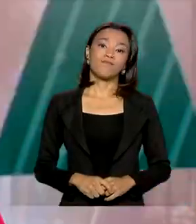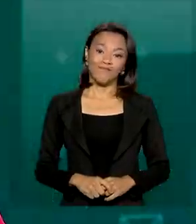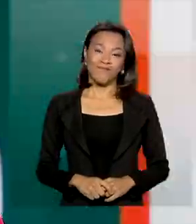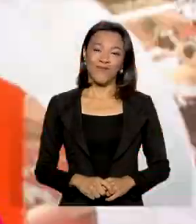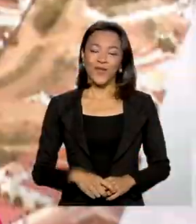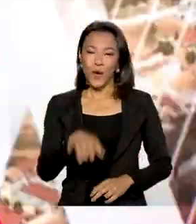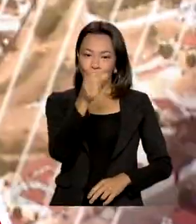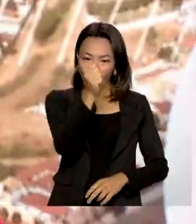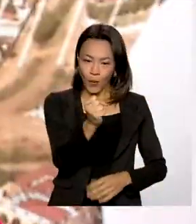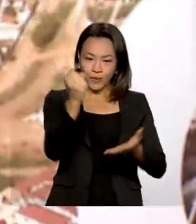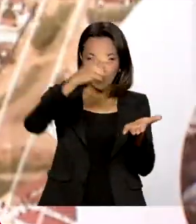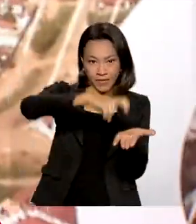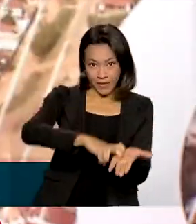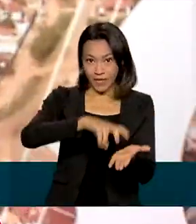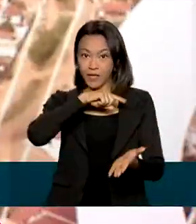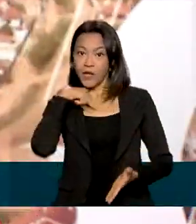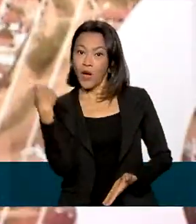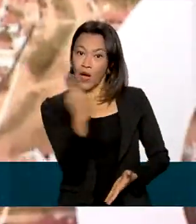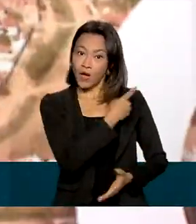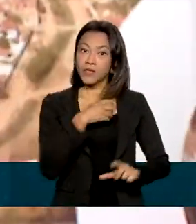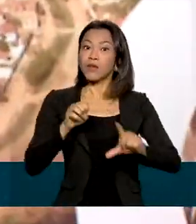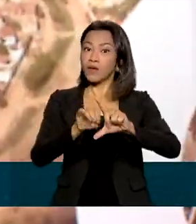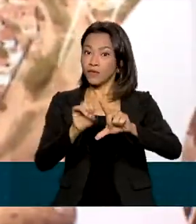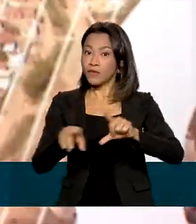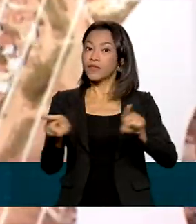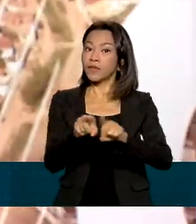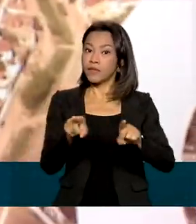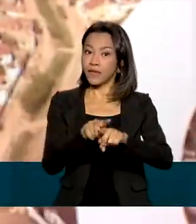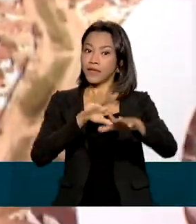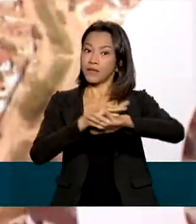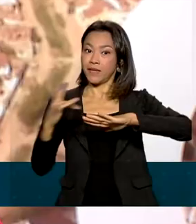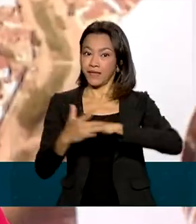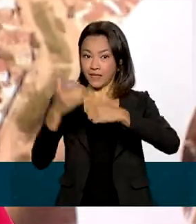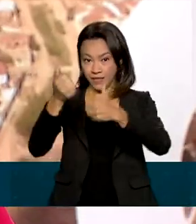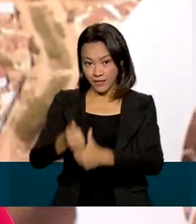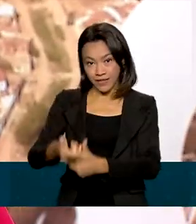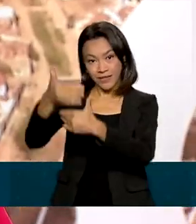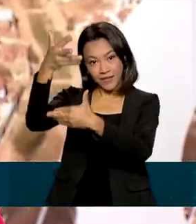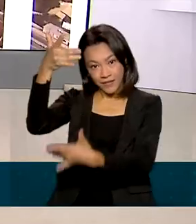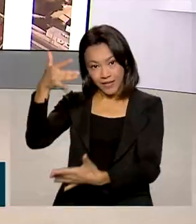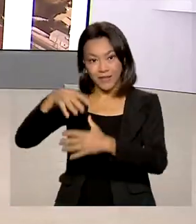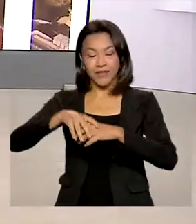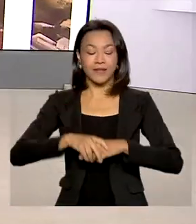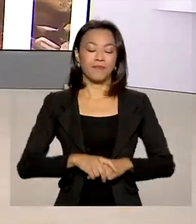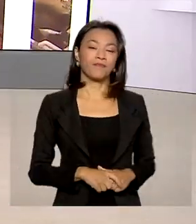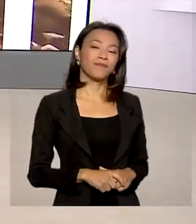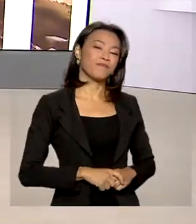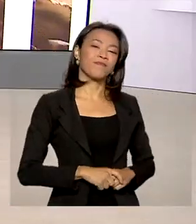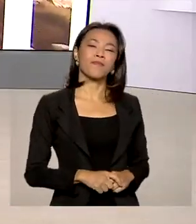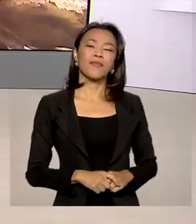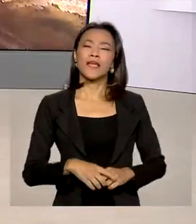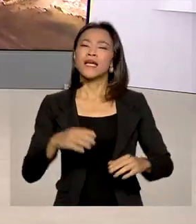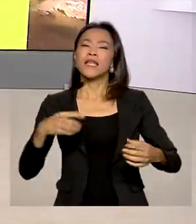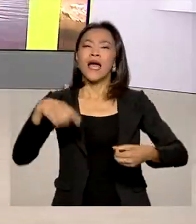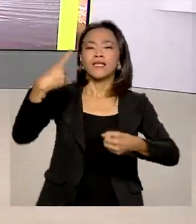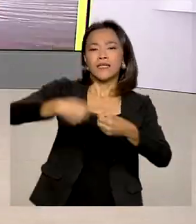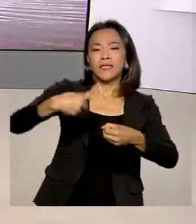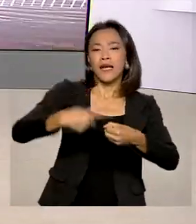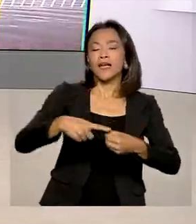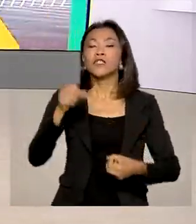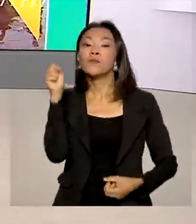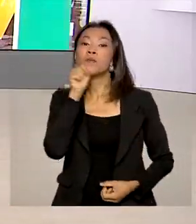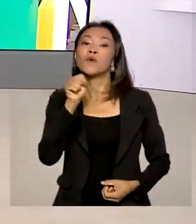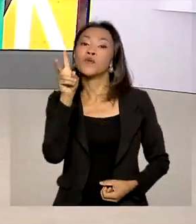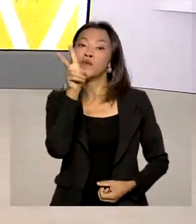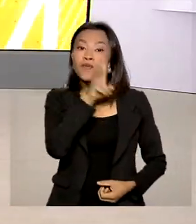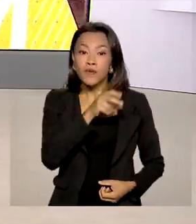Oito horas da manhã, nós estamos ao vivo também pelas redes sociais. Na cidade de Porto Velho, em